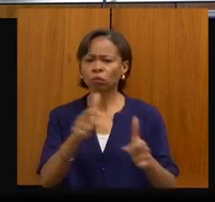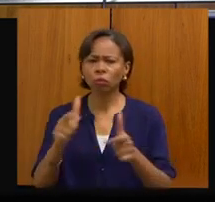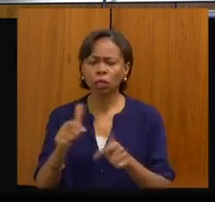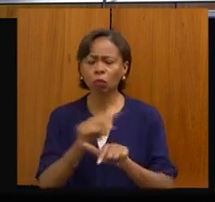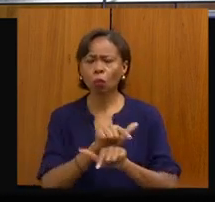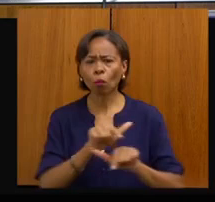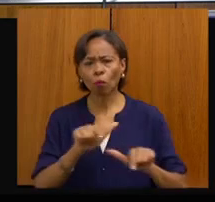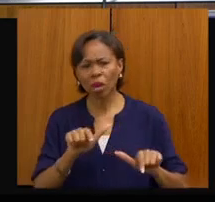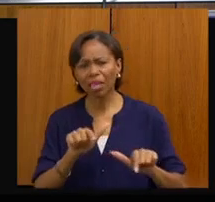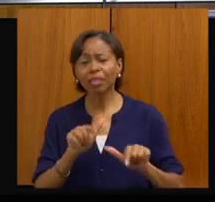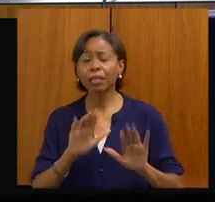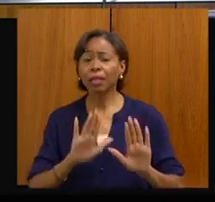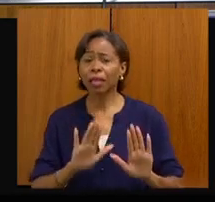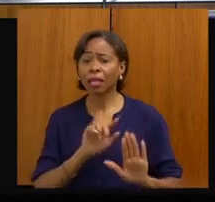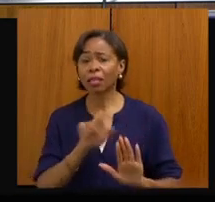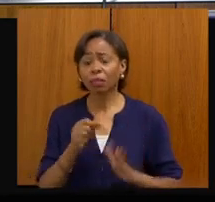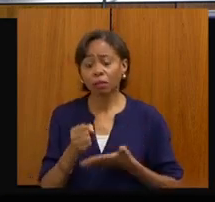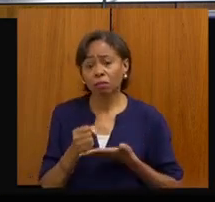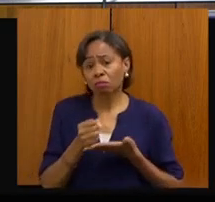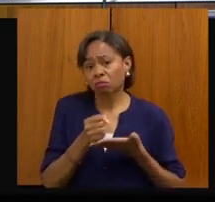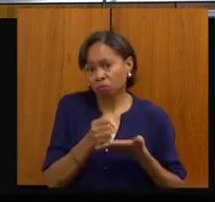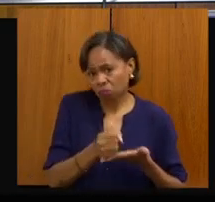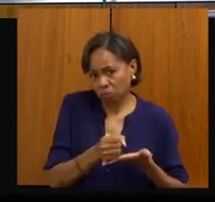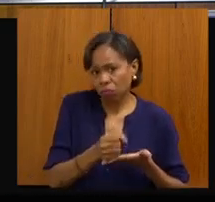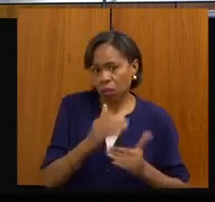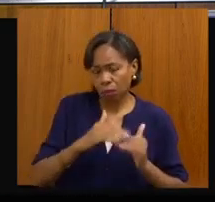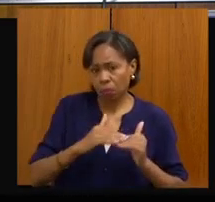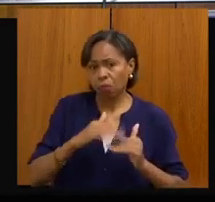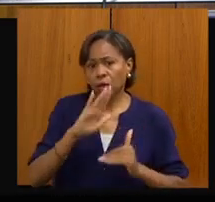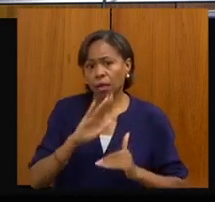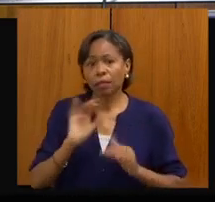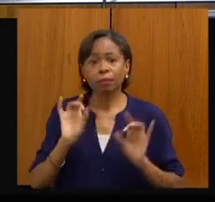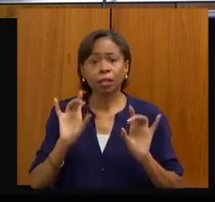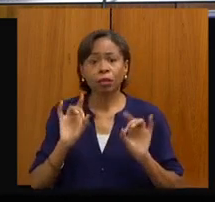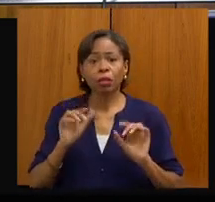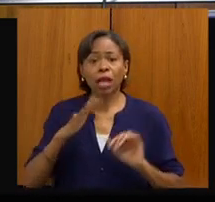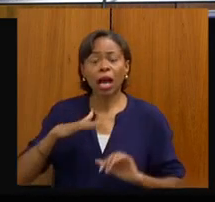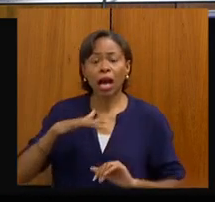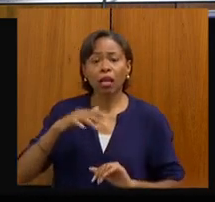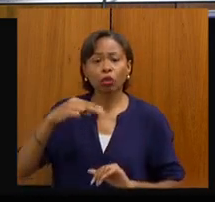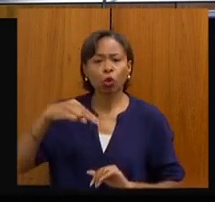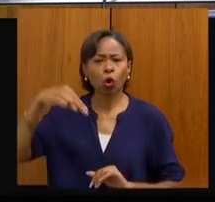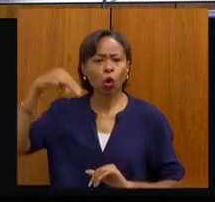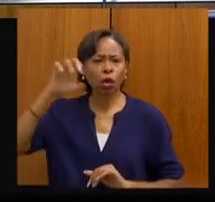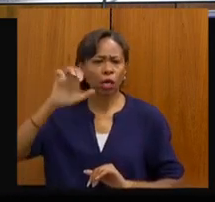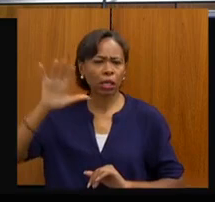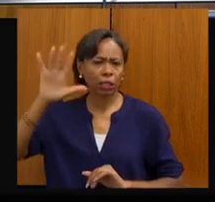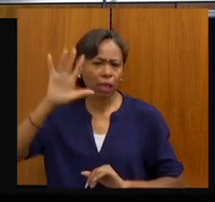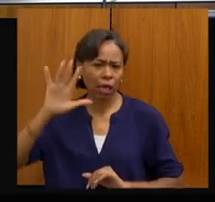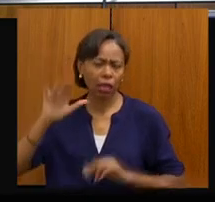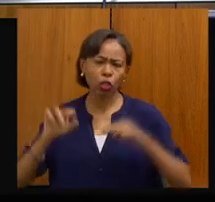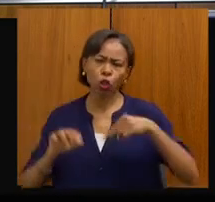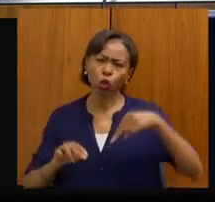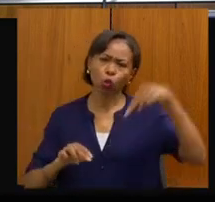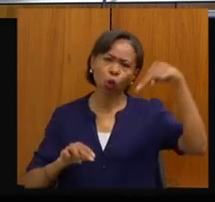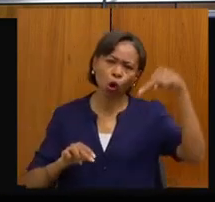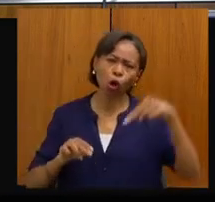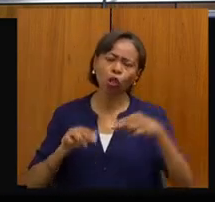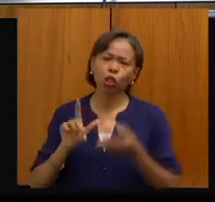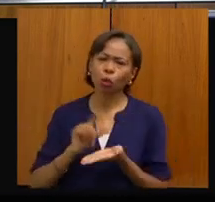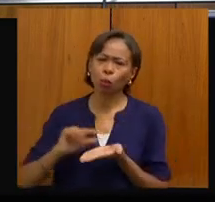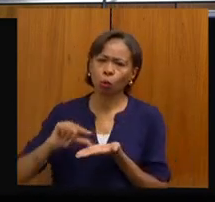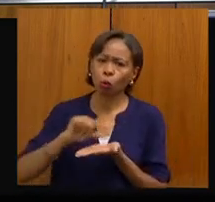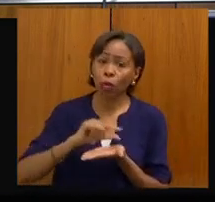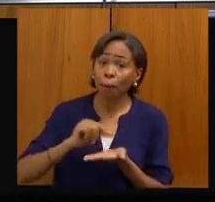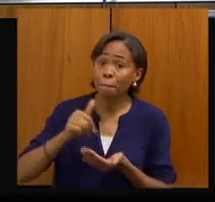contemplados na proporcionalidade, especialmente o Nordeste, o Vale do Mucuri, Norte, proporcionalmente tiveram mais